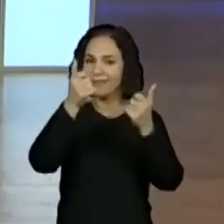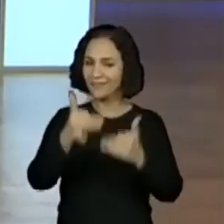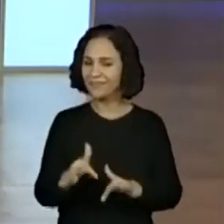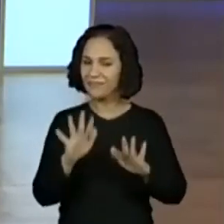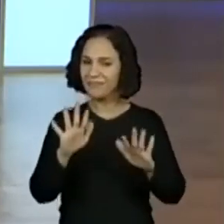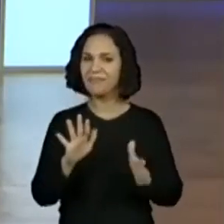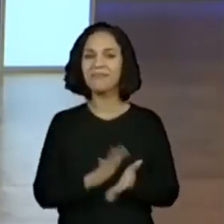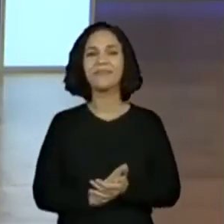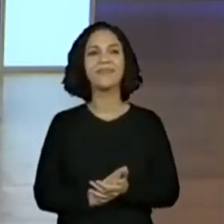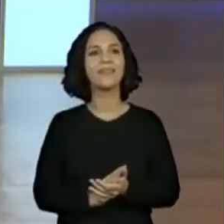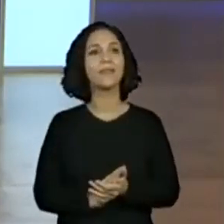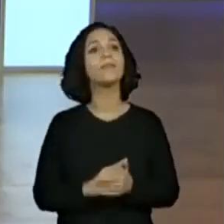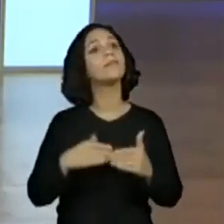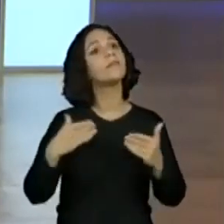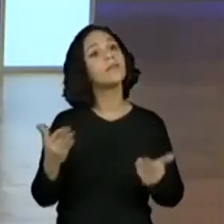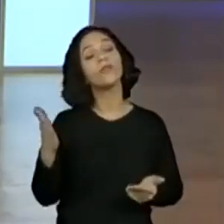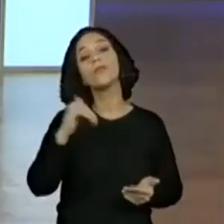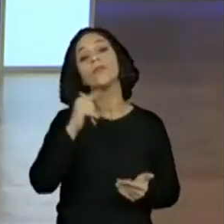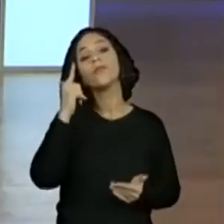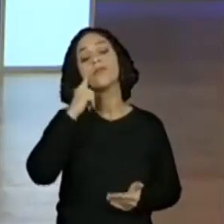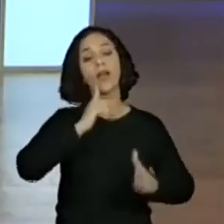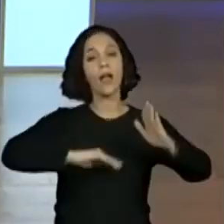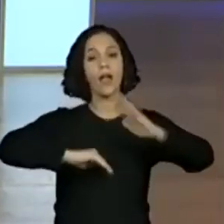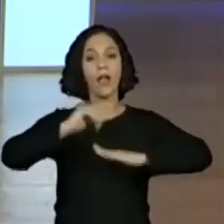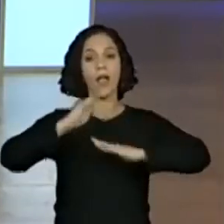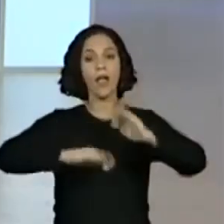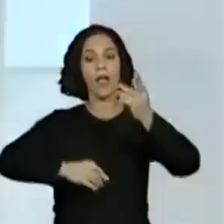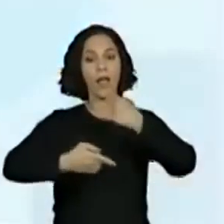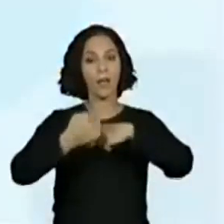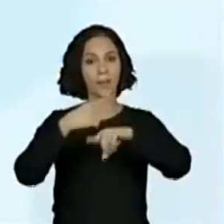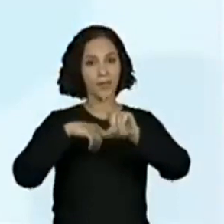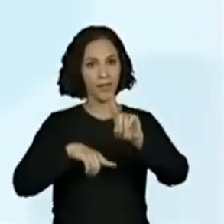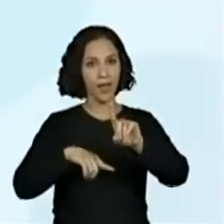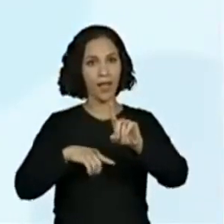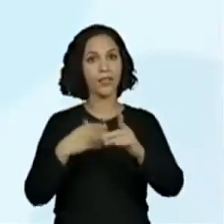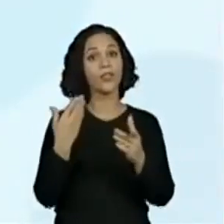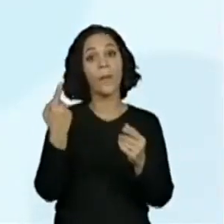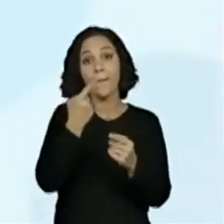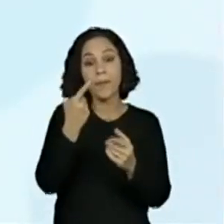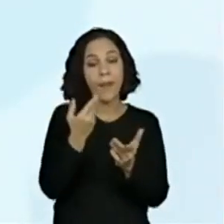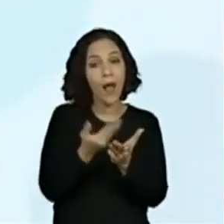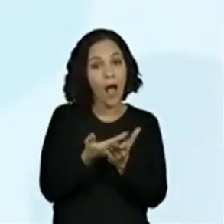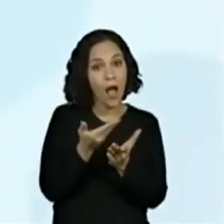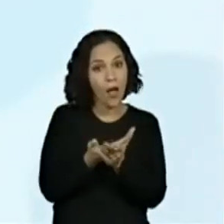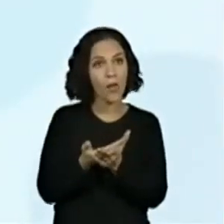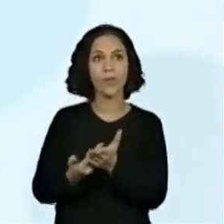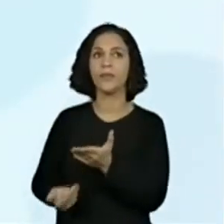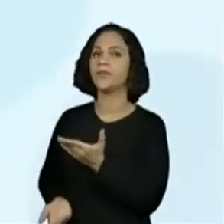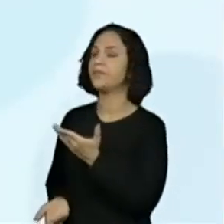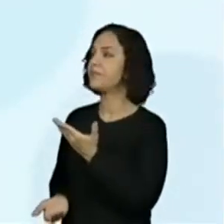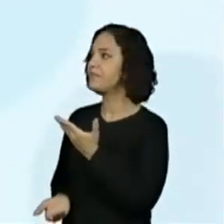isso. Vamos, então, para a nossa habilidade desta primeira aula.